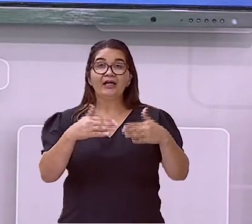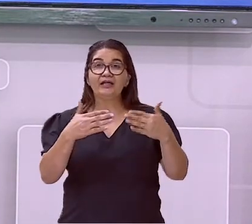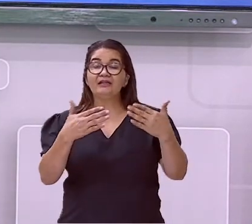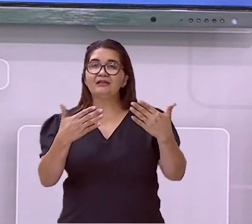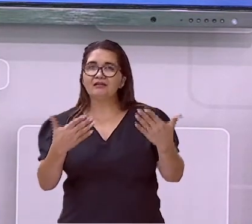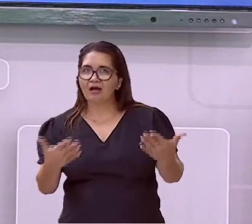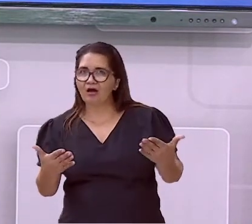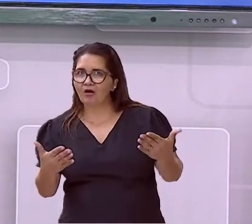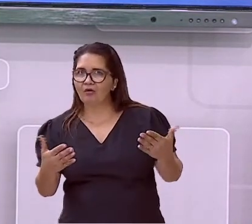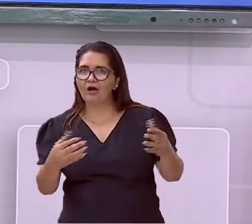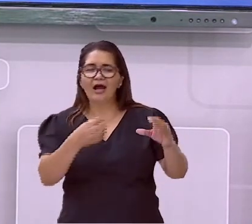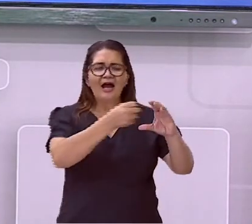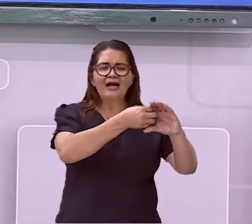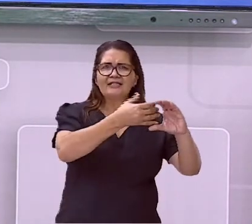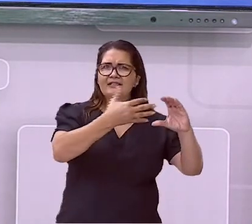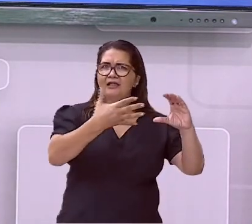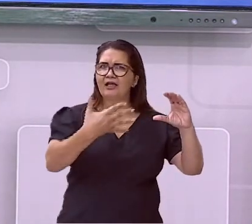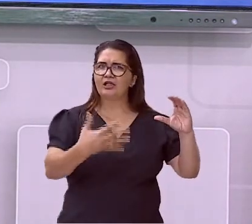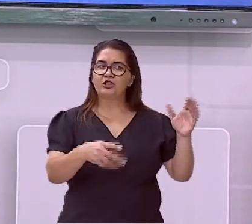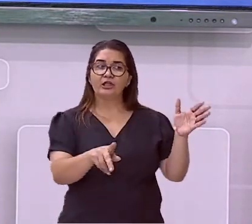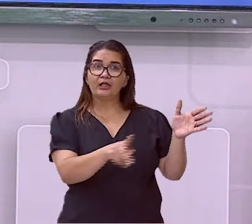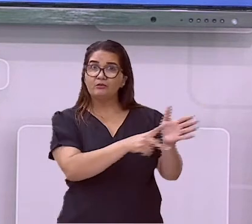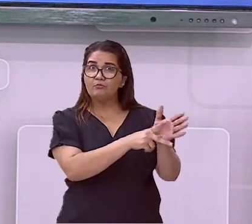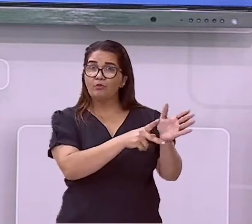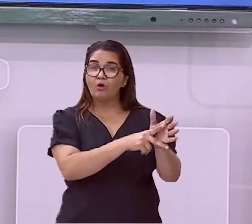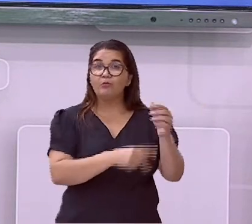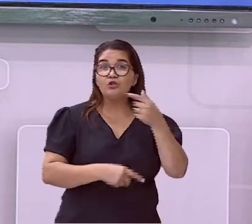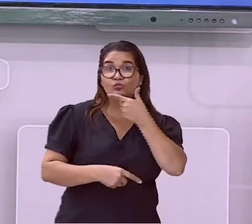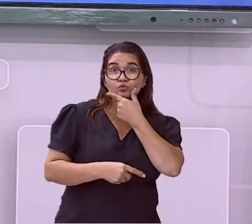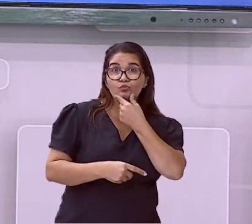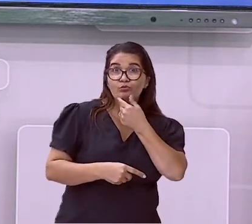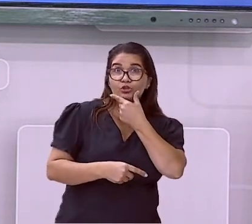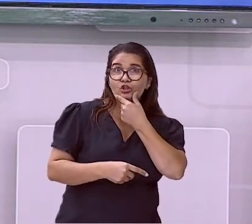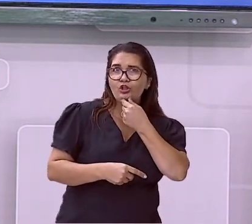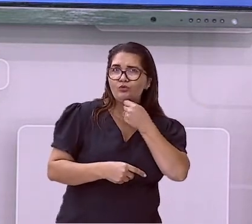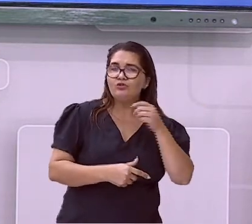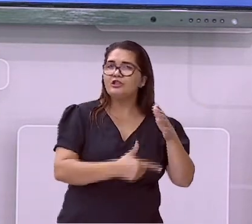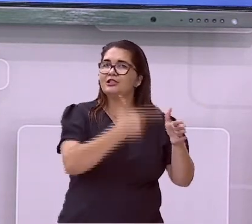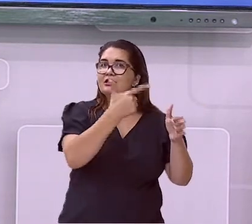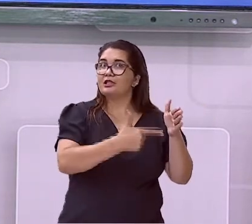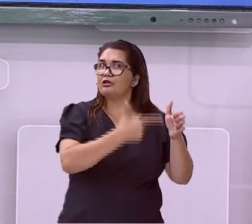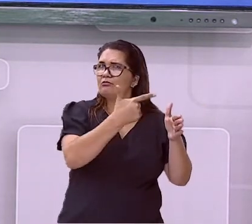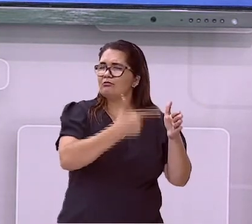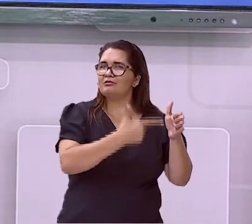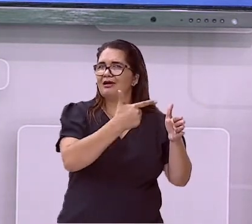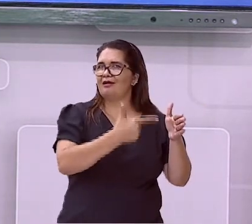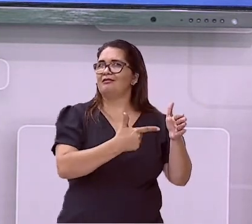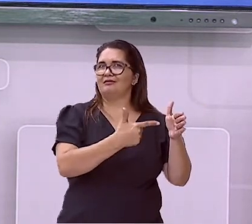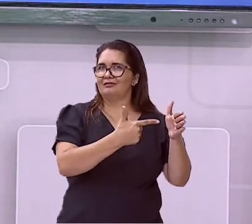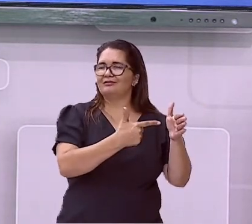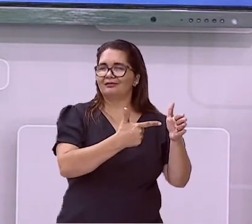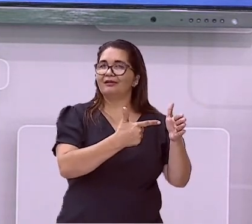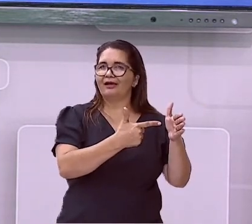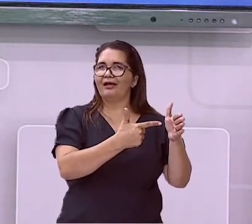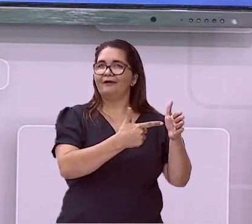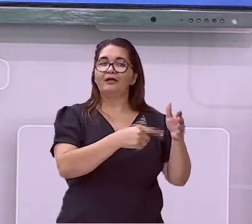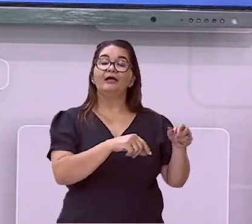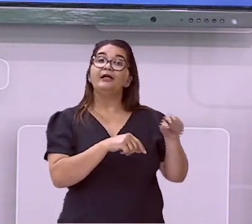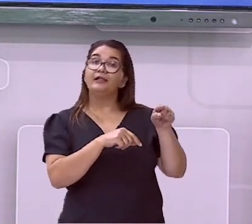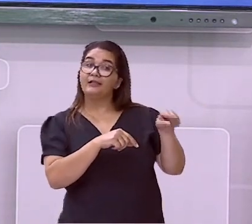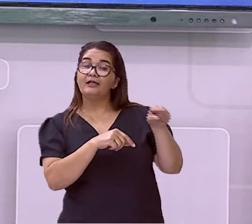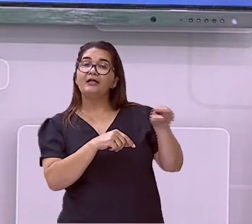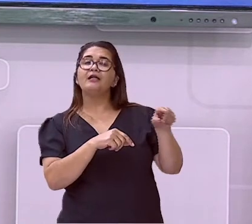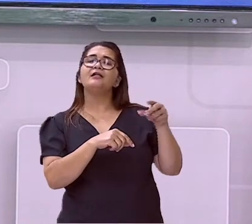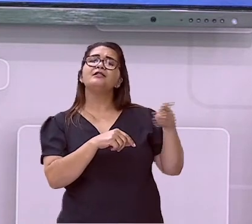aí, quais são essas características, então? Então, as características secundárias nos meninos.